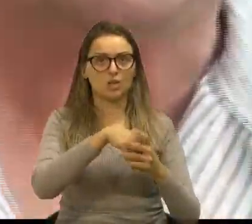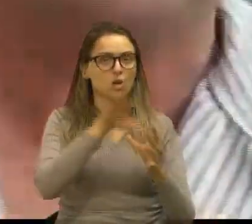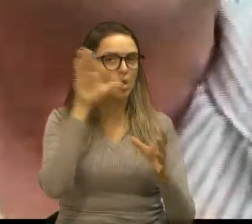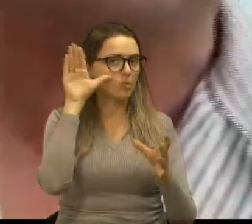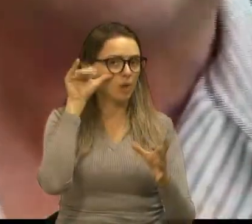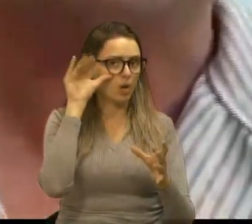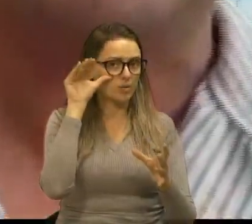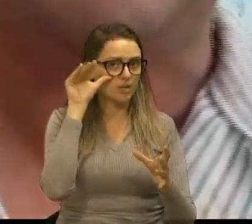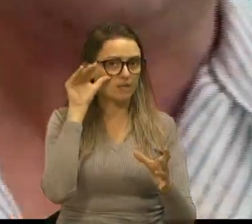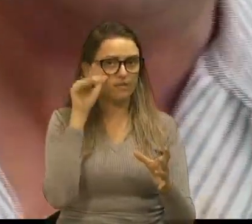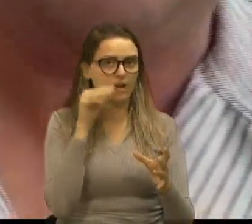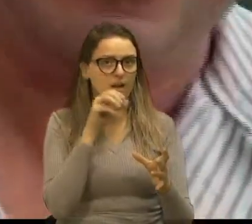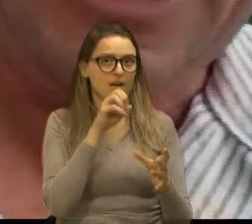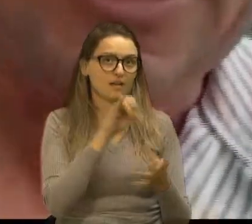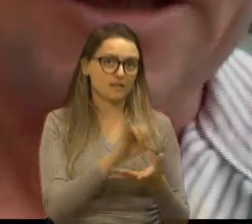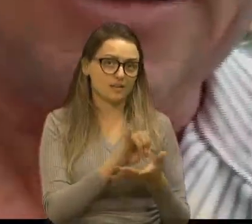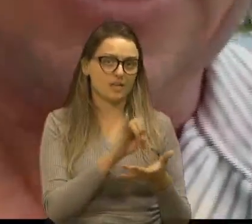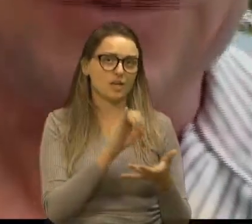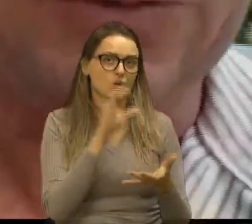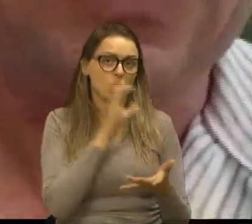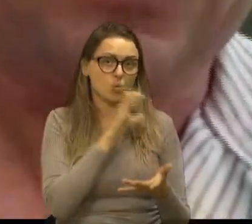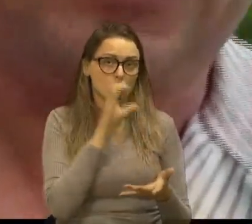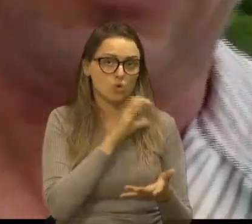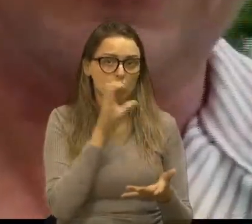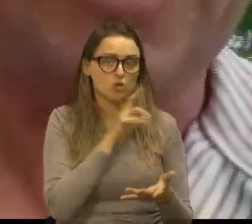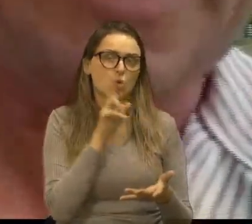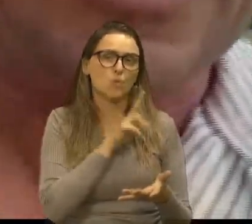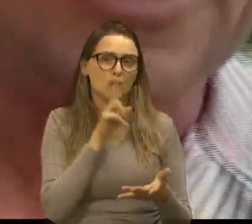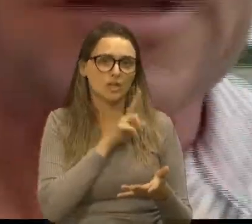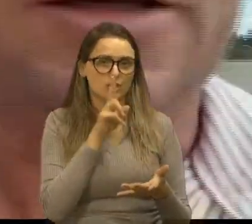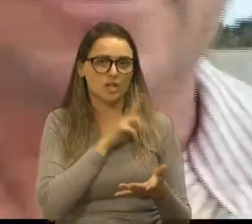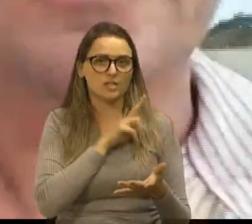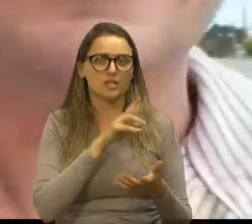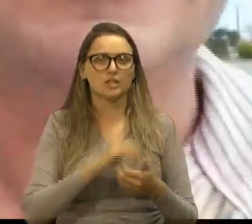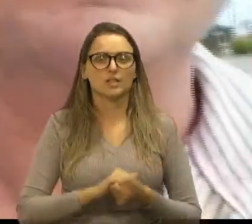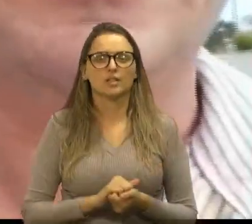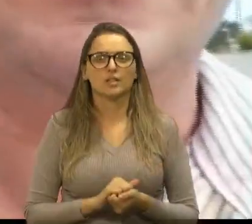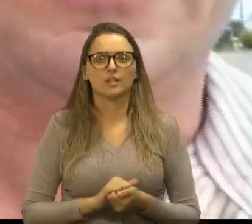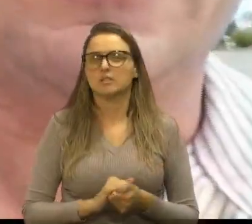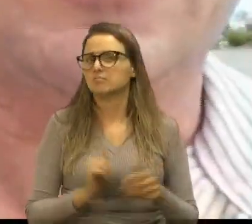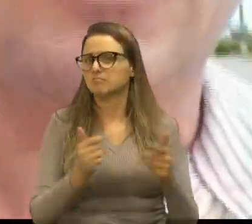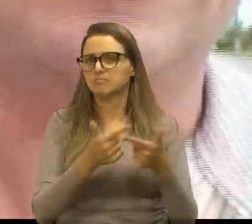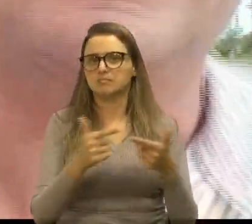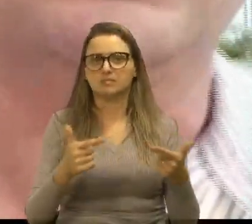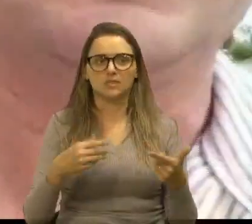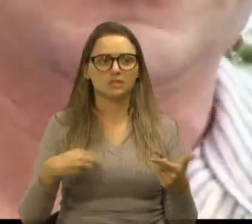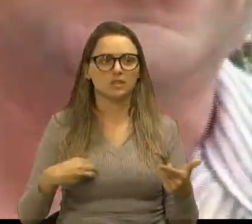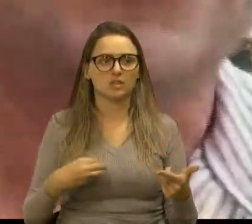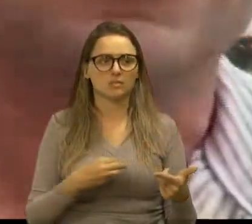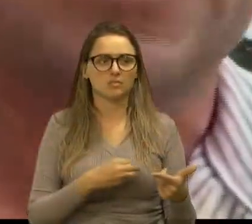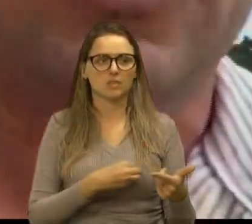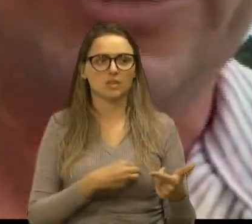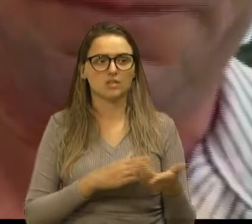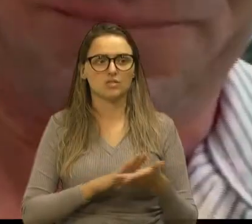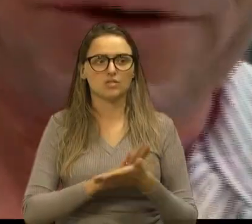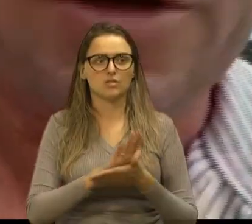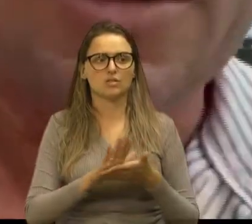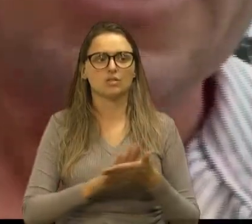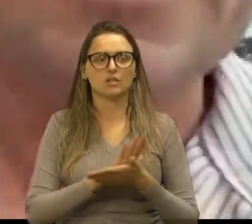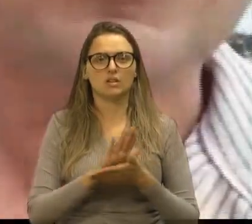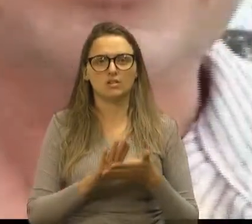em estado de emergência, né? Um negócio de emergência. Não tem ninguém, só as duas secretárias que estavam aí.